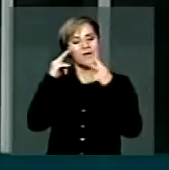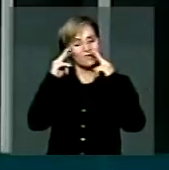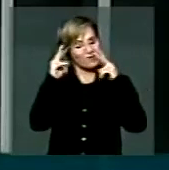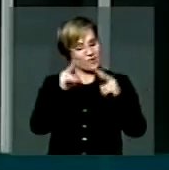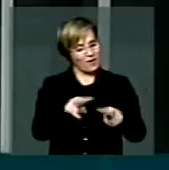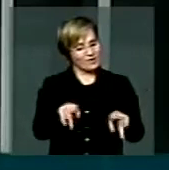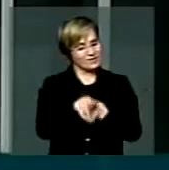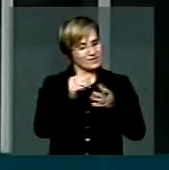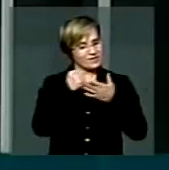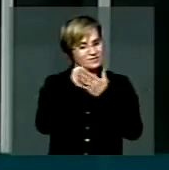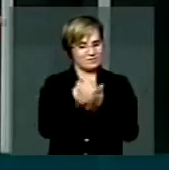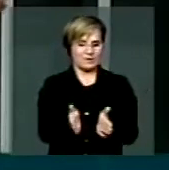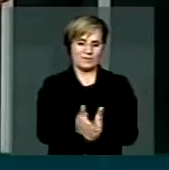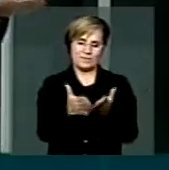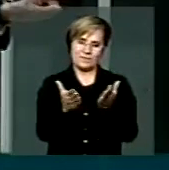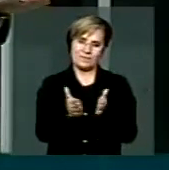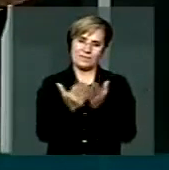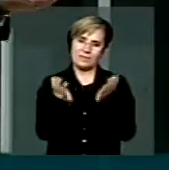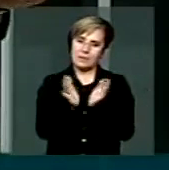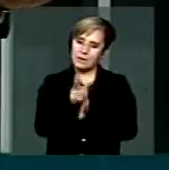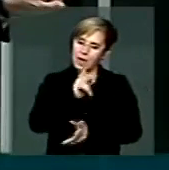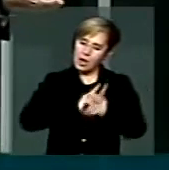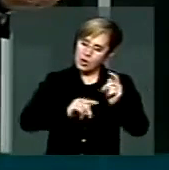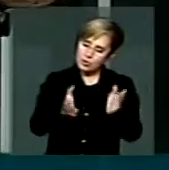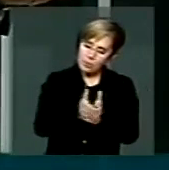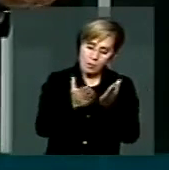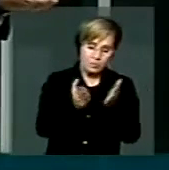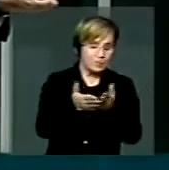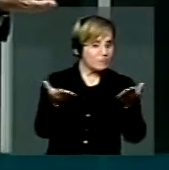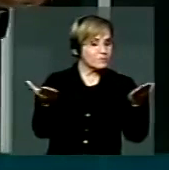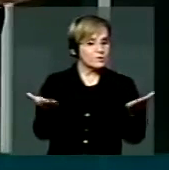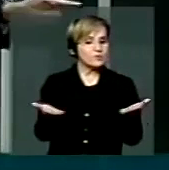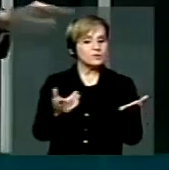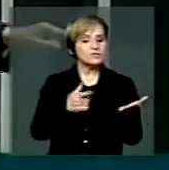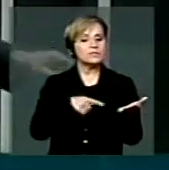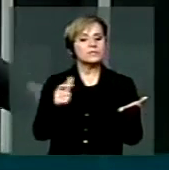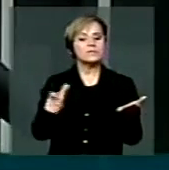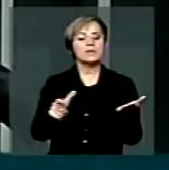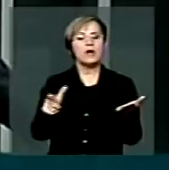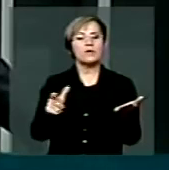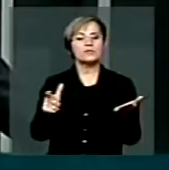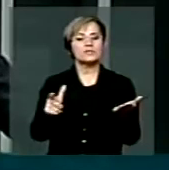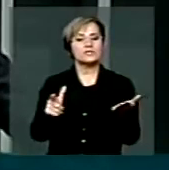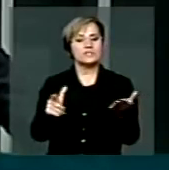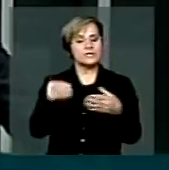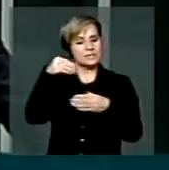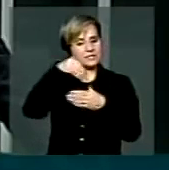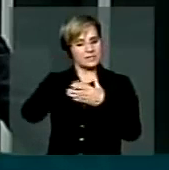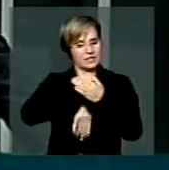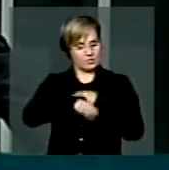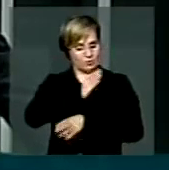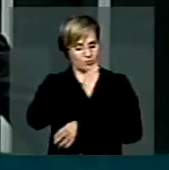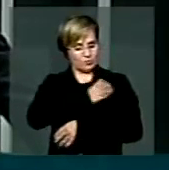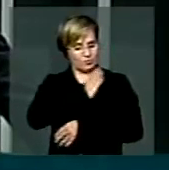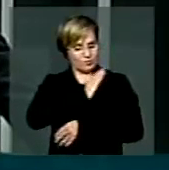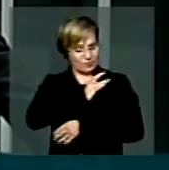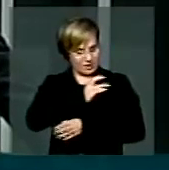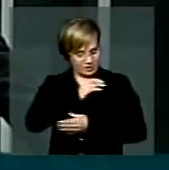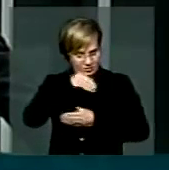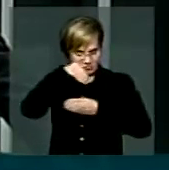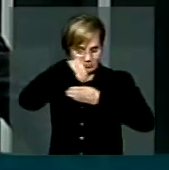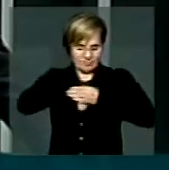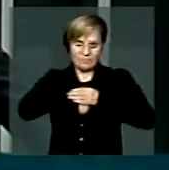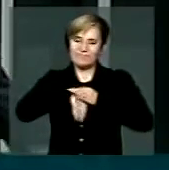pobres. E os mais pobres estão exatamente inseridos no coração do nordeste brasileiro.